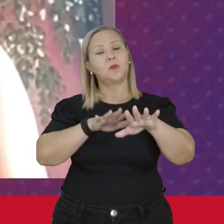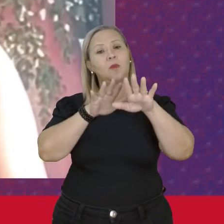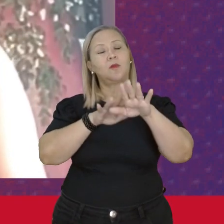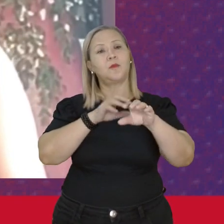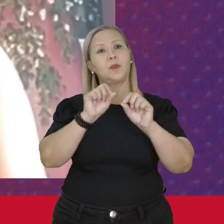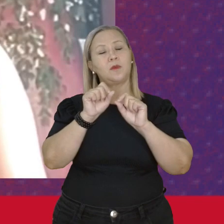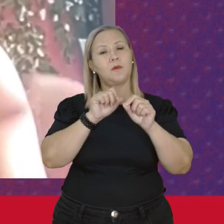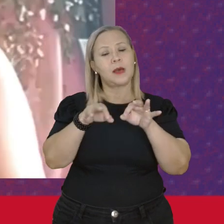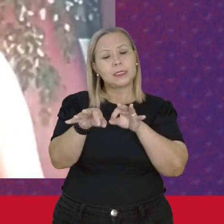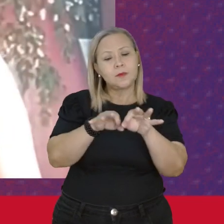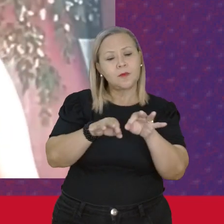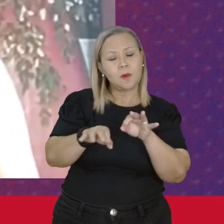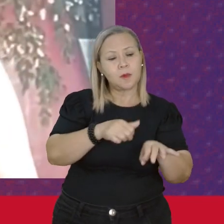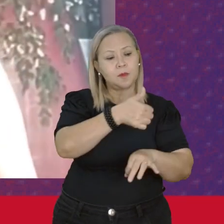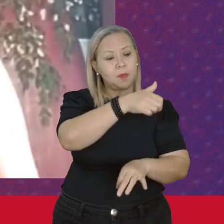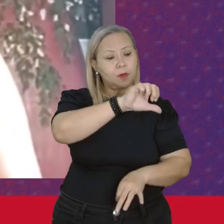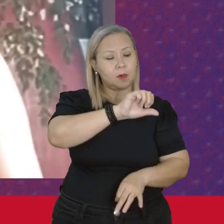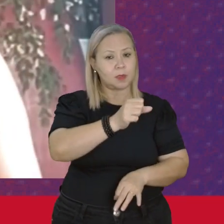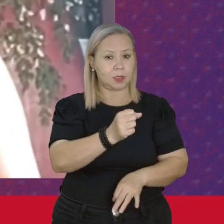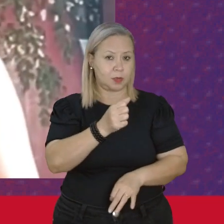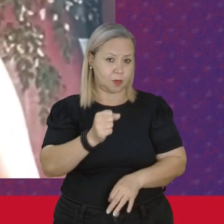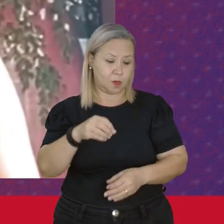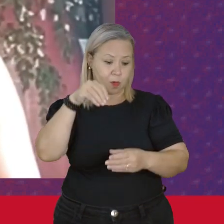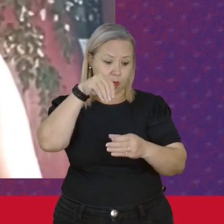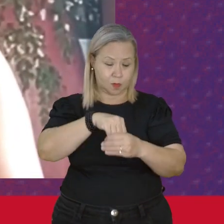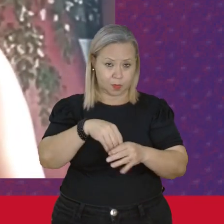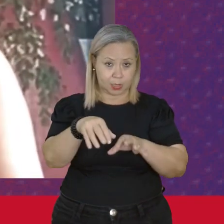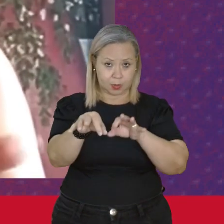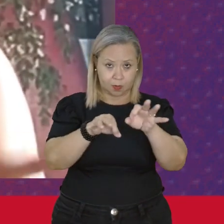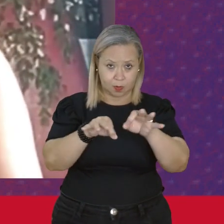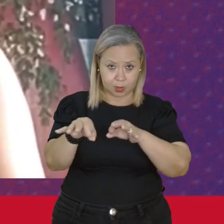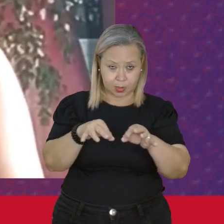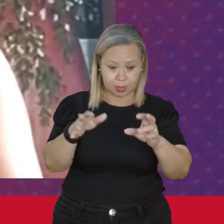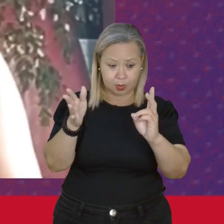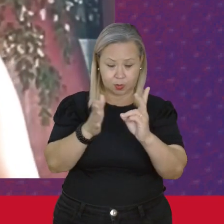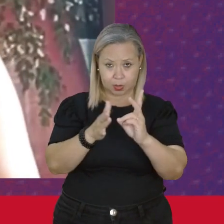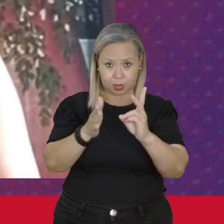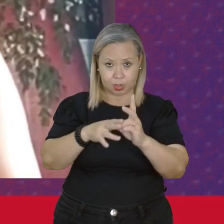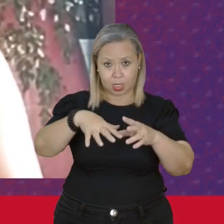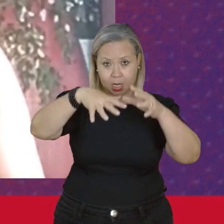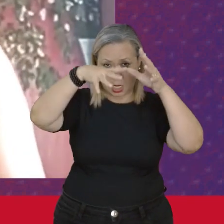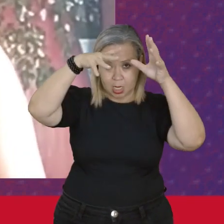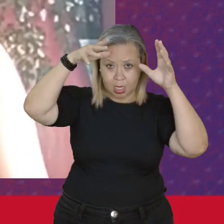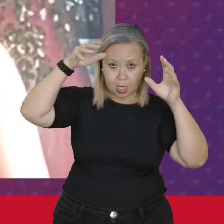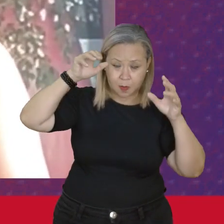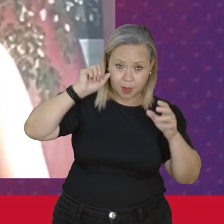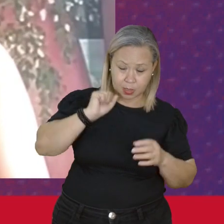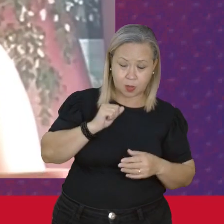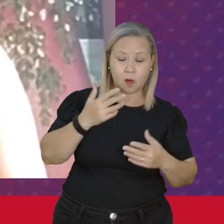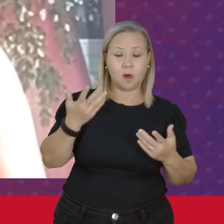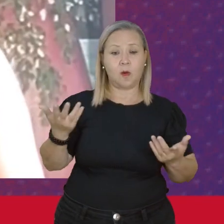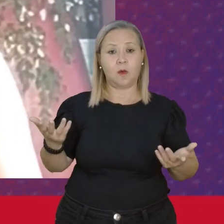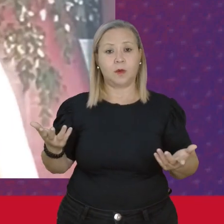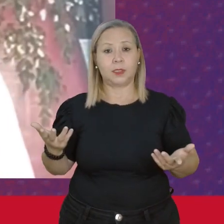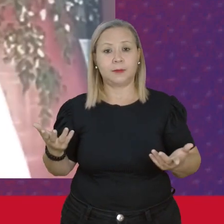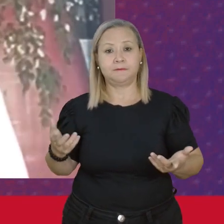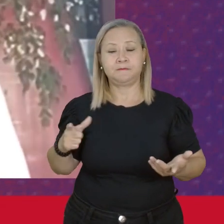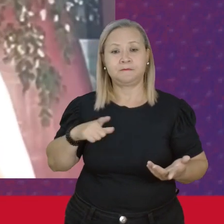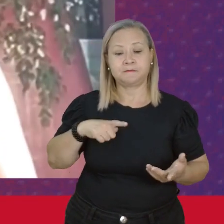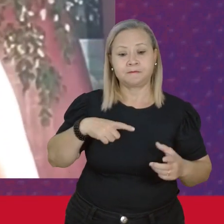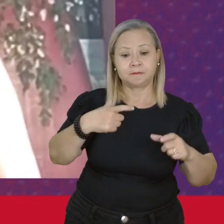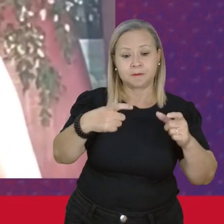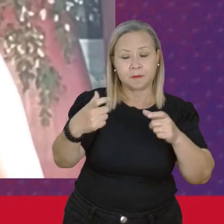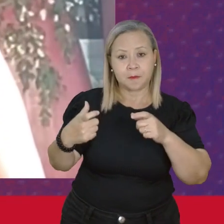88 Dentro das Das grandes Organizações indígenas Como a casa da Amazônia A COIAB A gente teve A